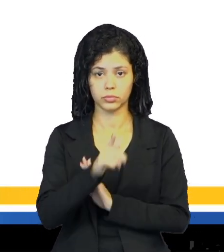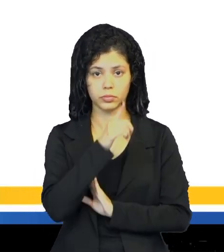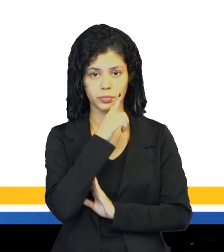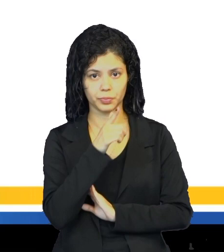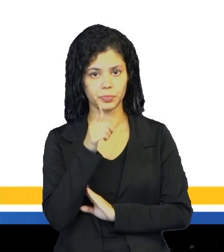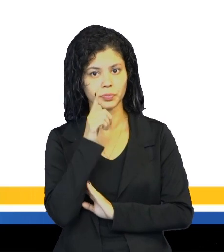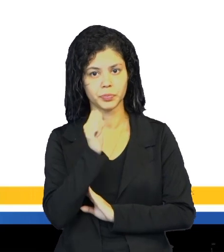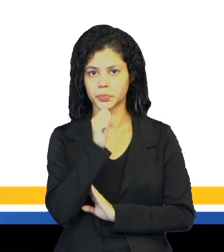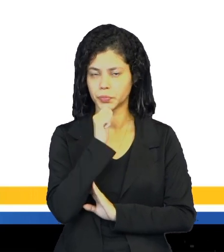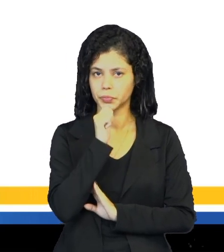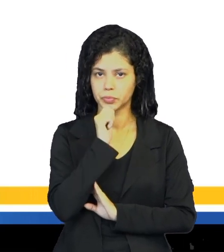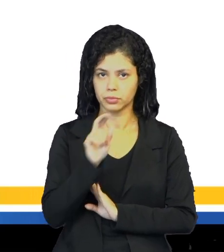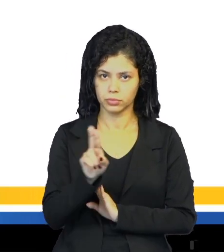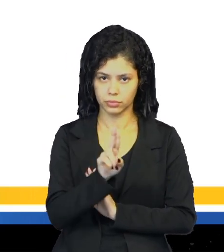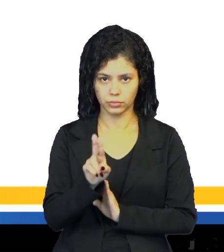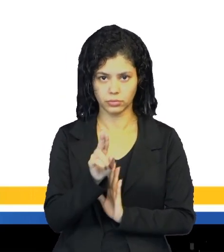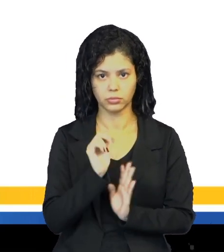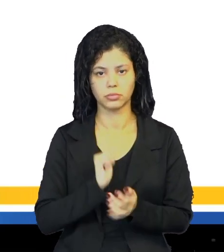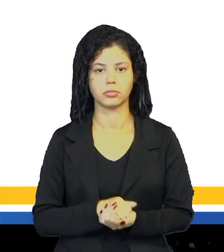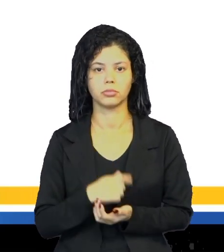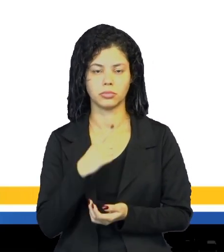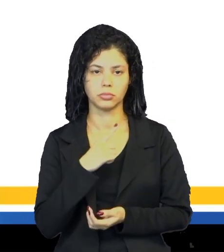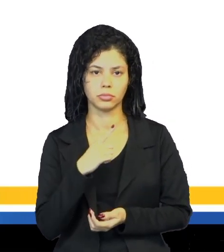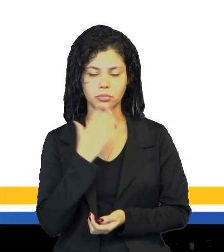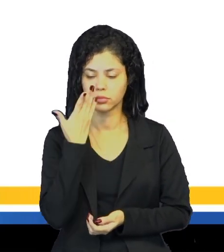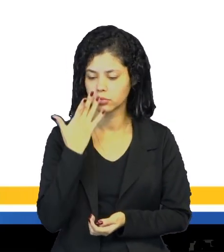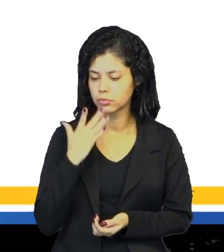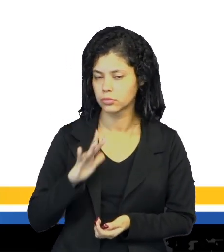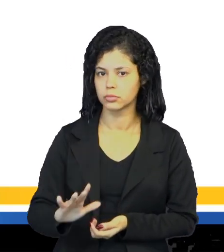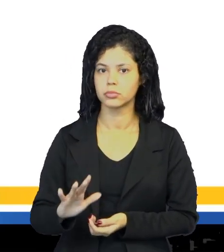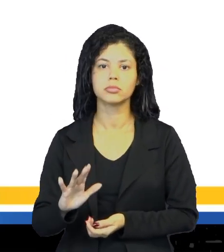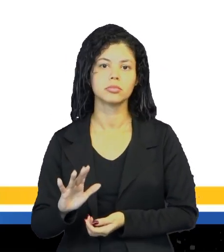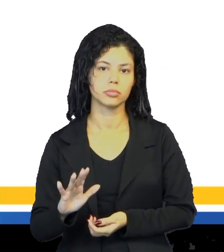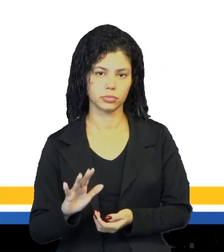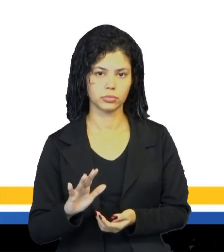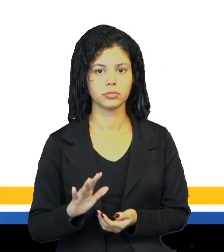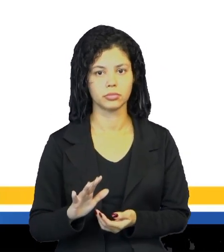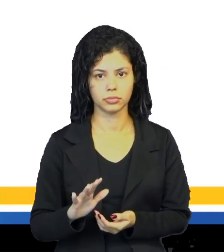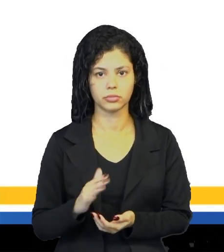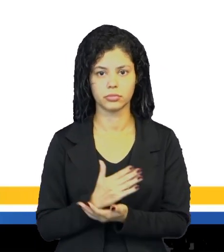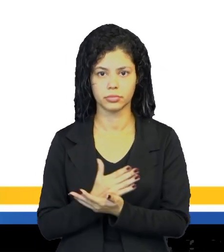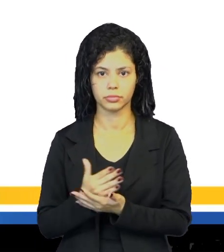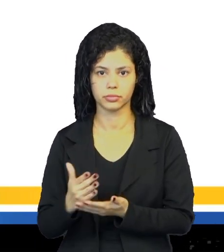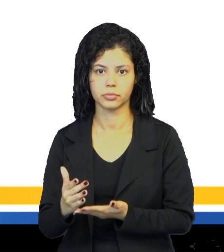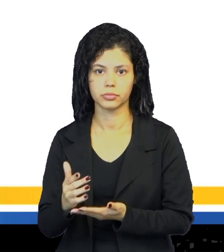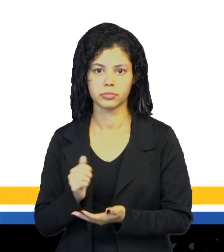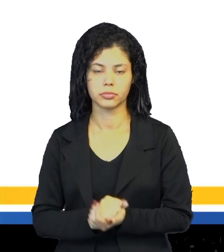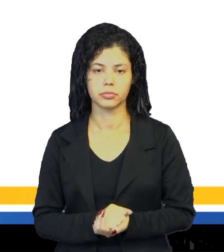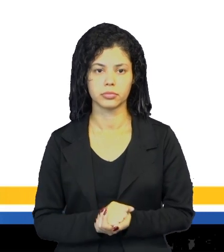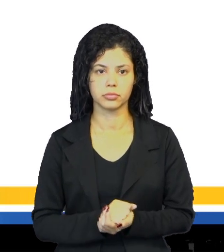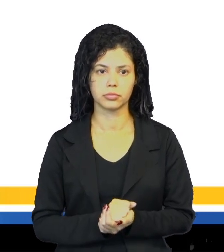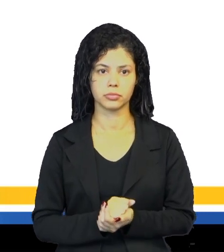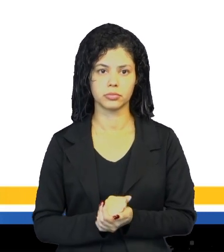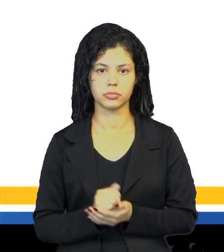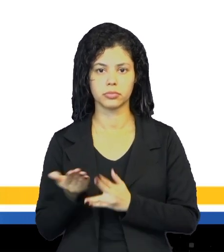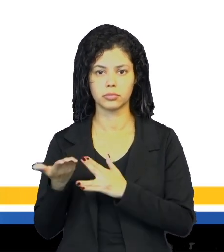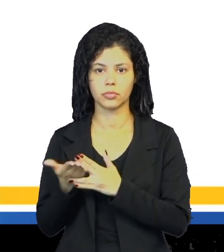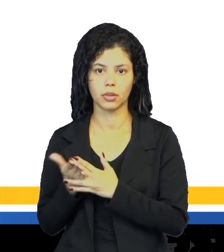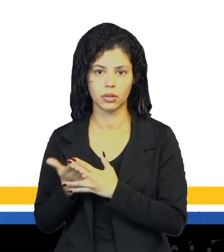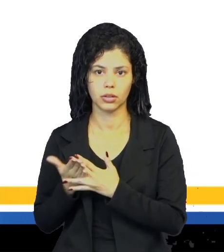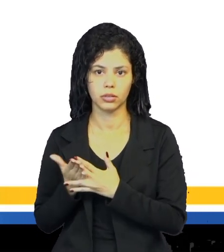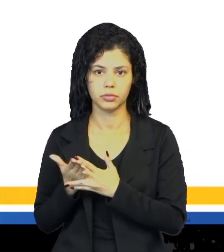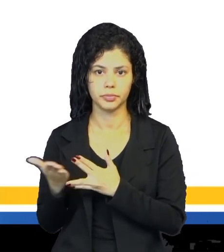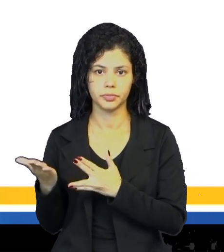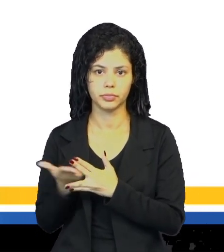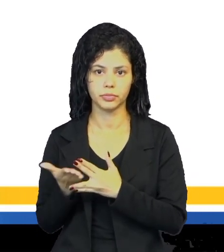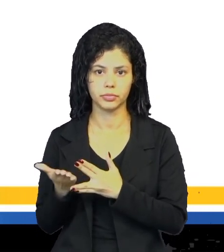como alguns ainda chamam, né, nós temos no jardim de infância, pré-escola ali, os anos iniciais do ensino fundamental, chamam esse